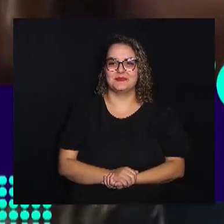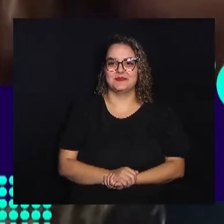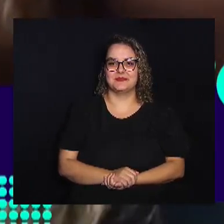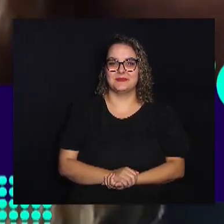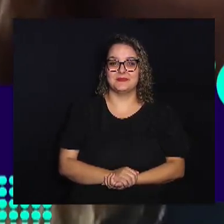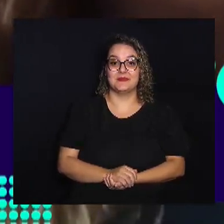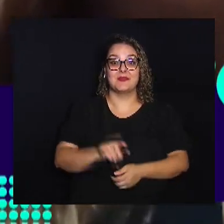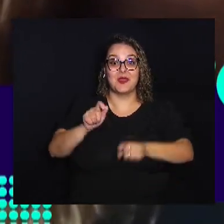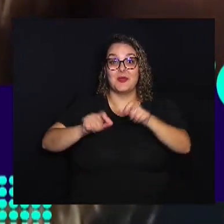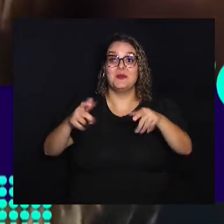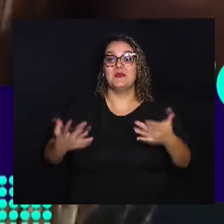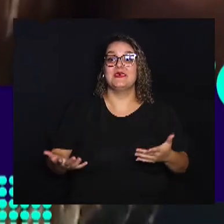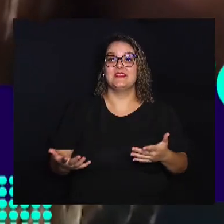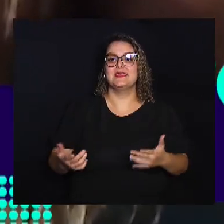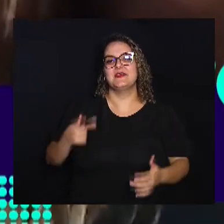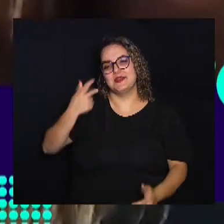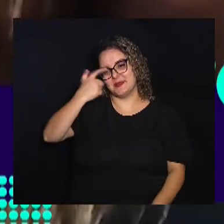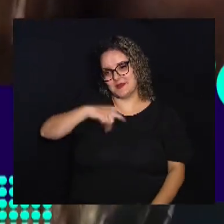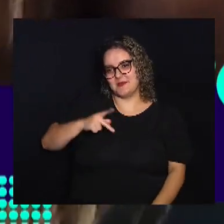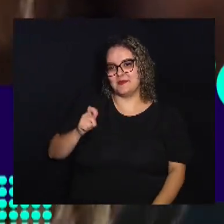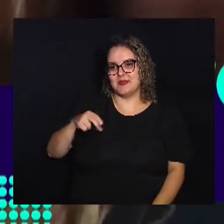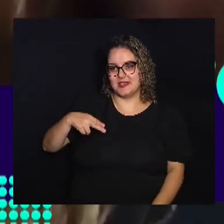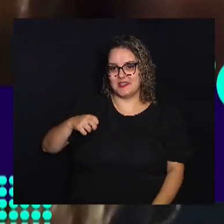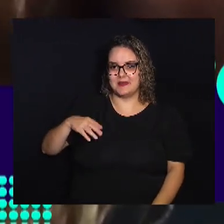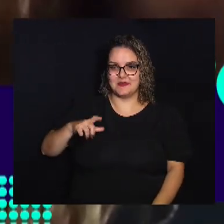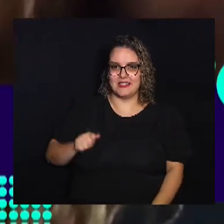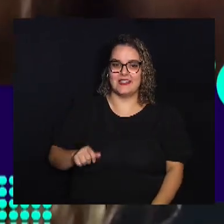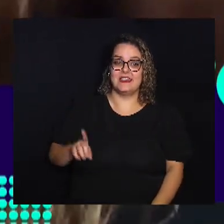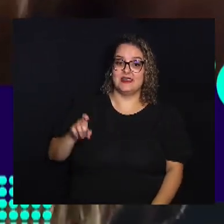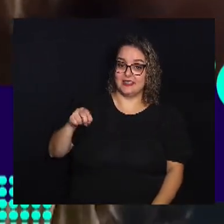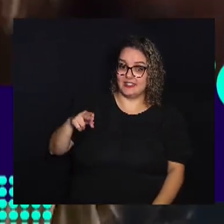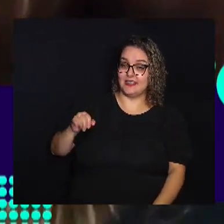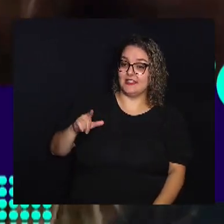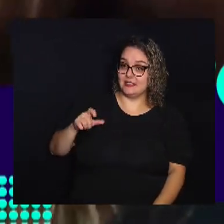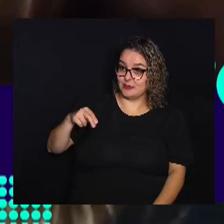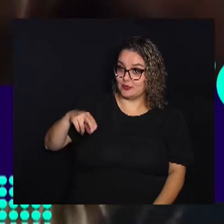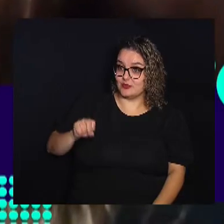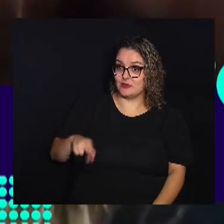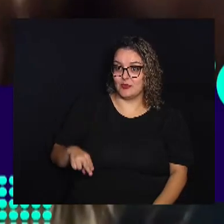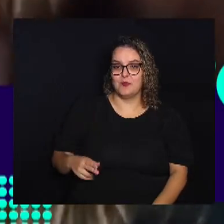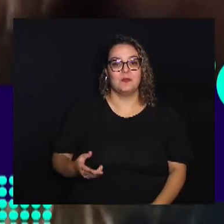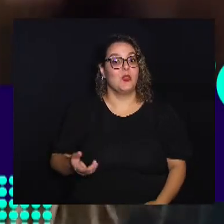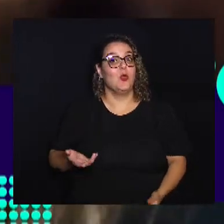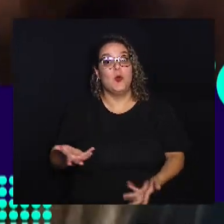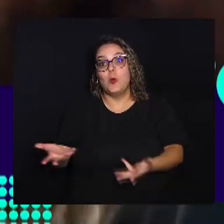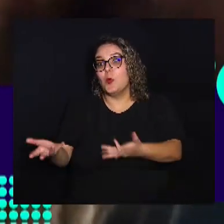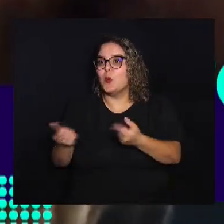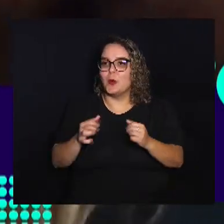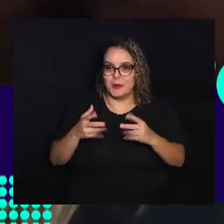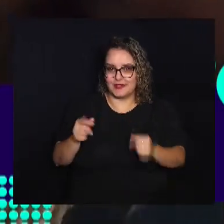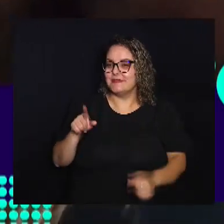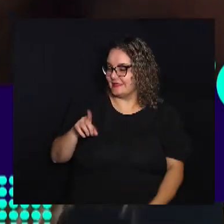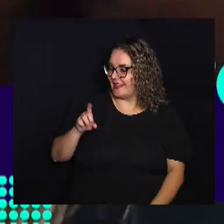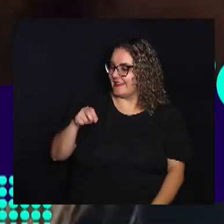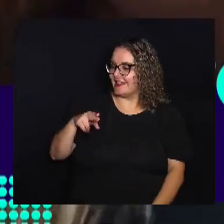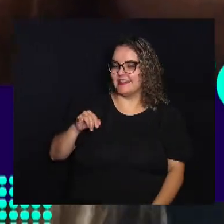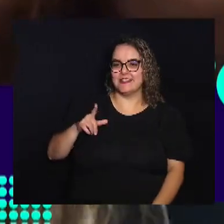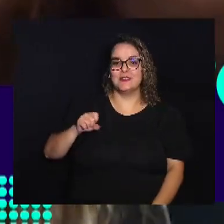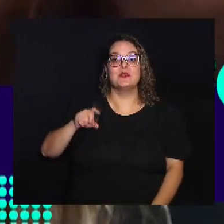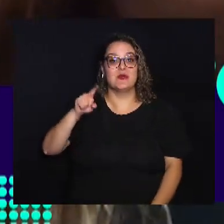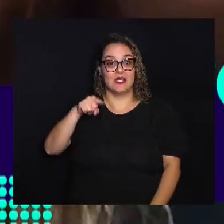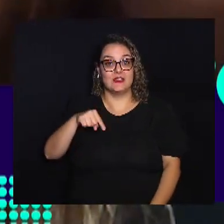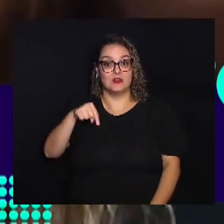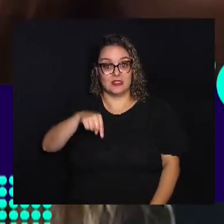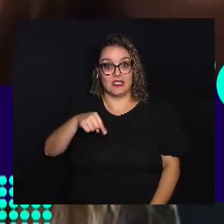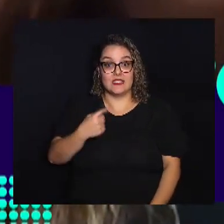Fala galera Aqui Pamela Paz Denilson Na área pra vocês A gente tá aqui Pra fazer um super Ultra convite Pra todo mundo Né Denilson É isso aí galera Nessa